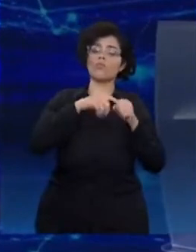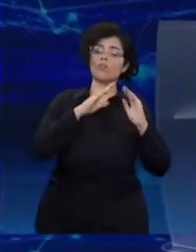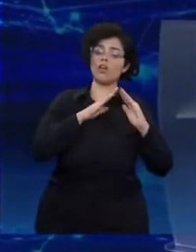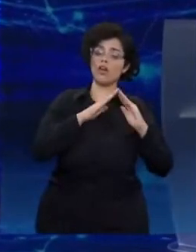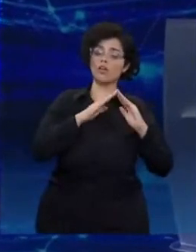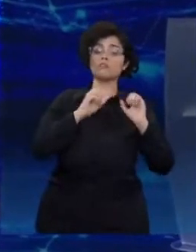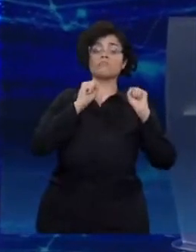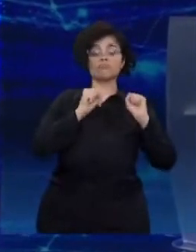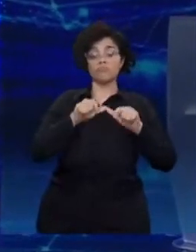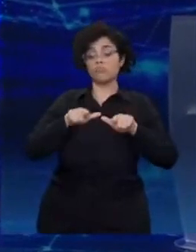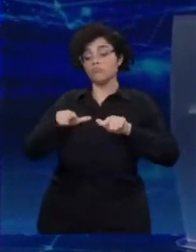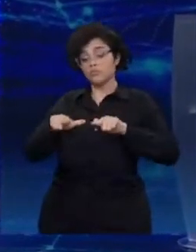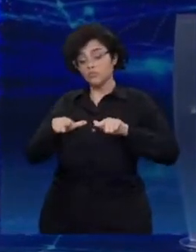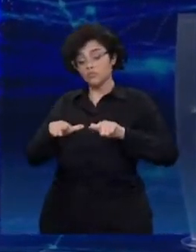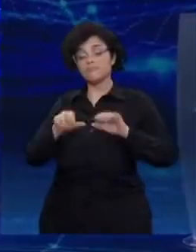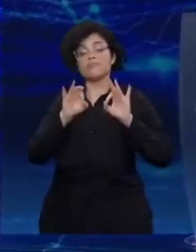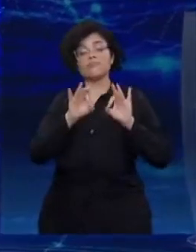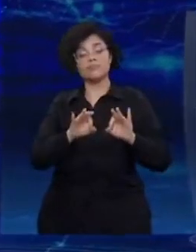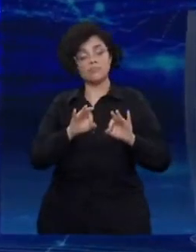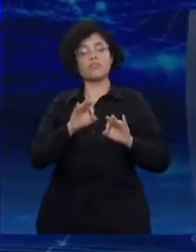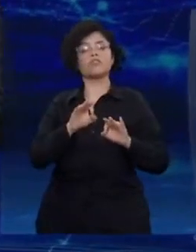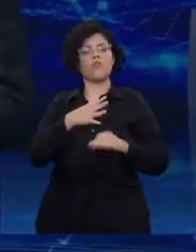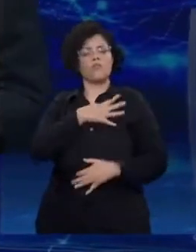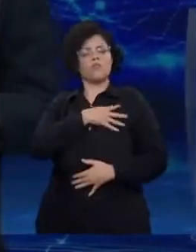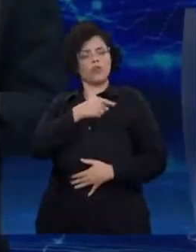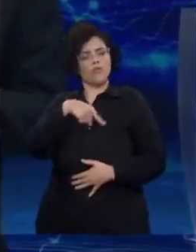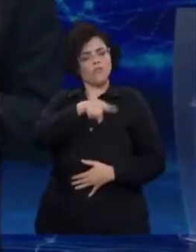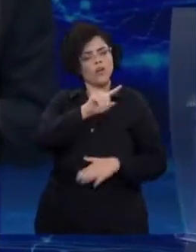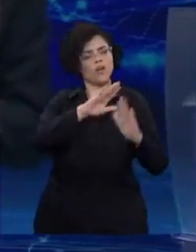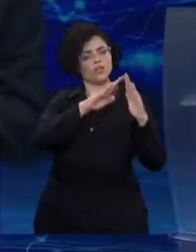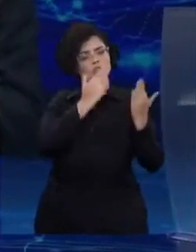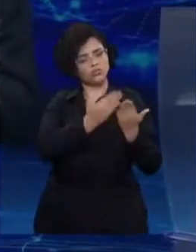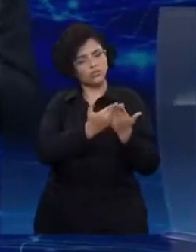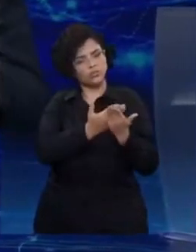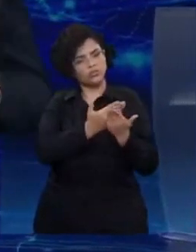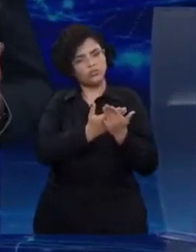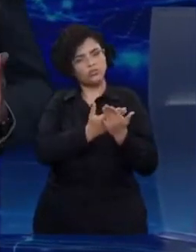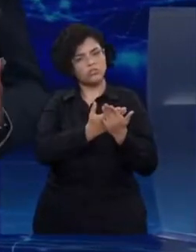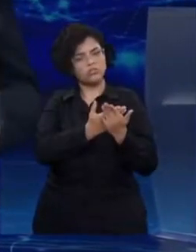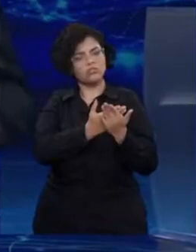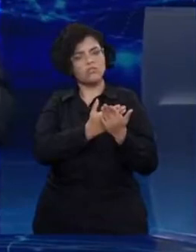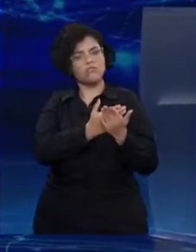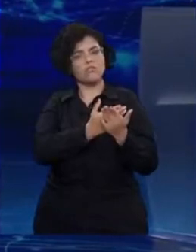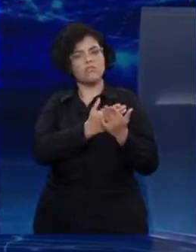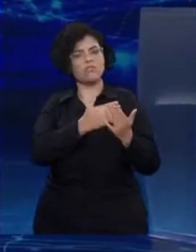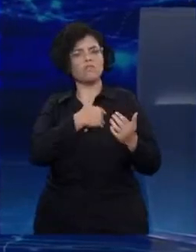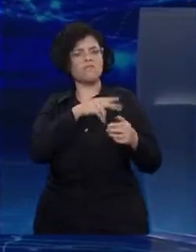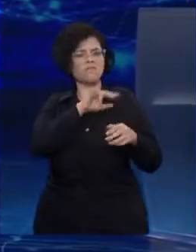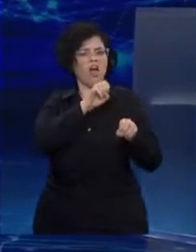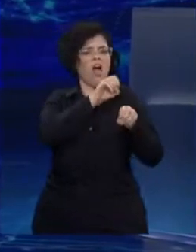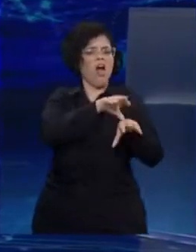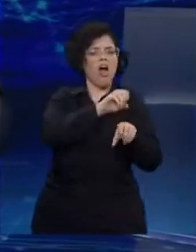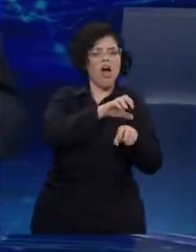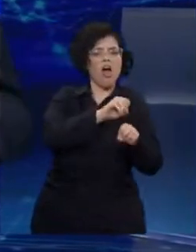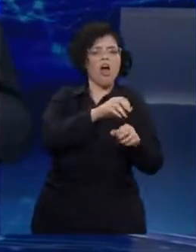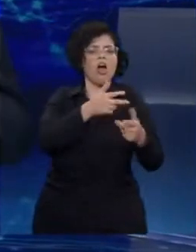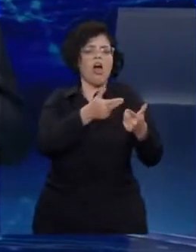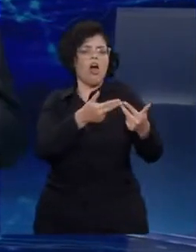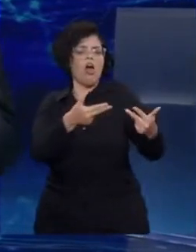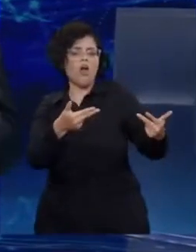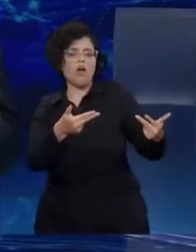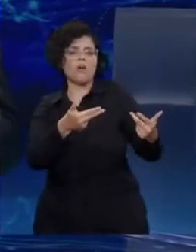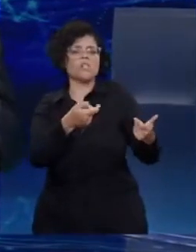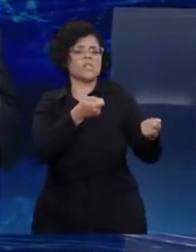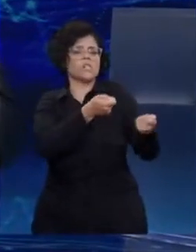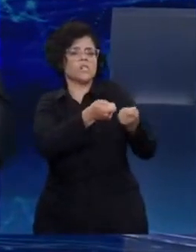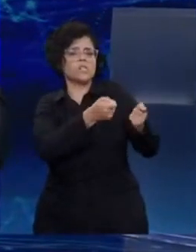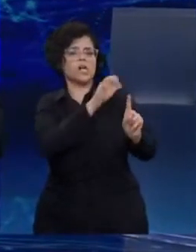possa ter a certeza que teu filho vai para a escola e não vai ser cooptado, ensinado para ele coisas que os pais não querem